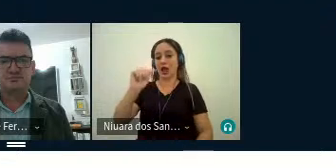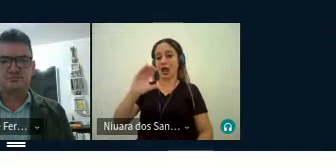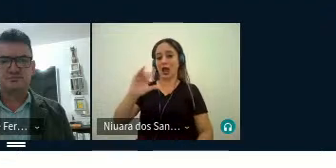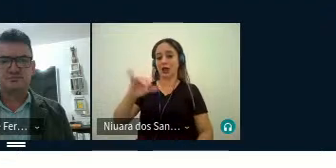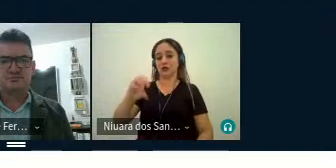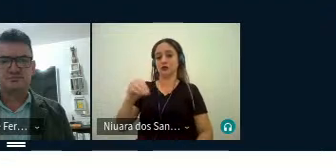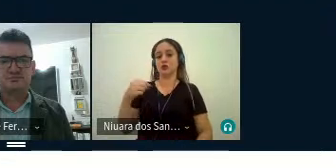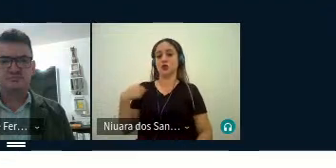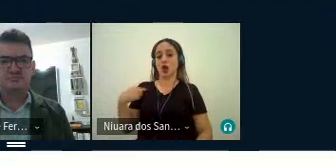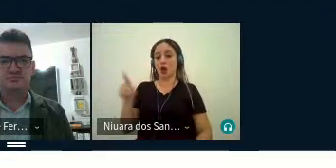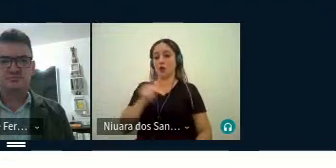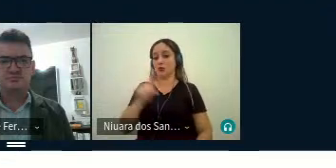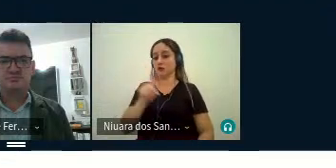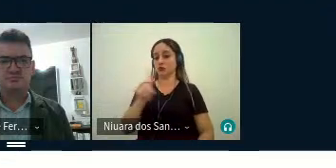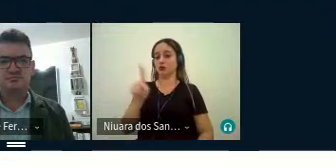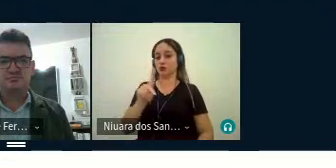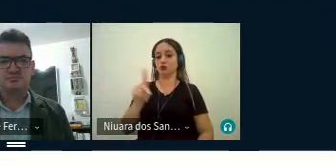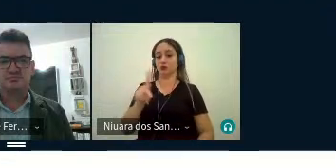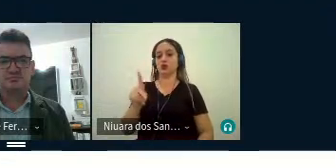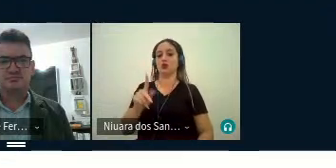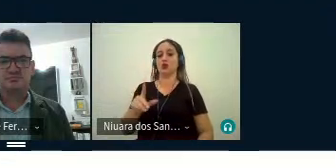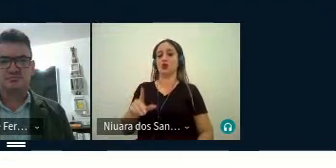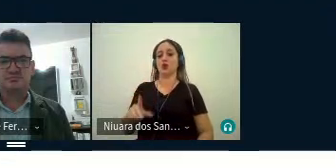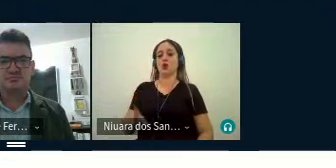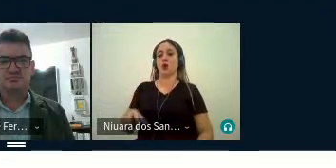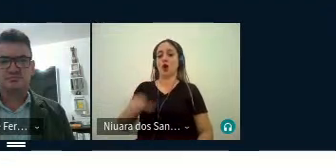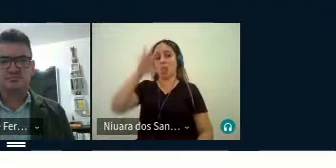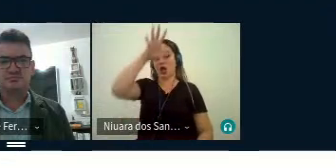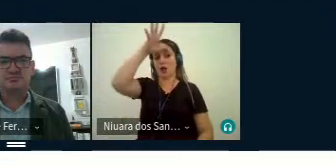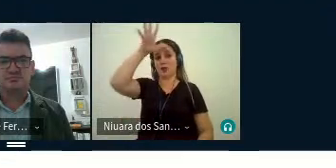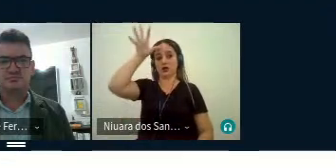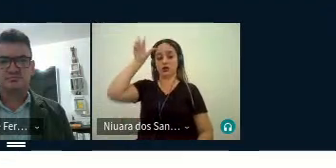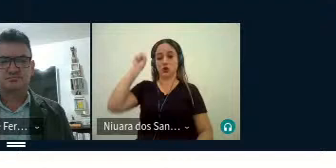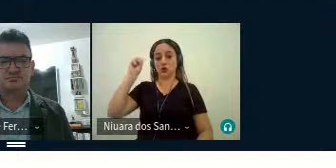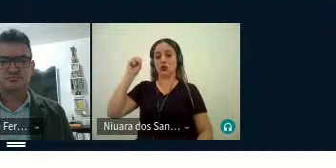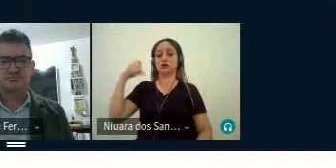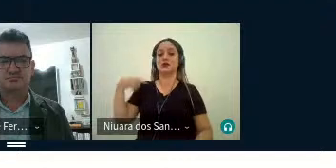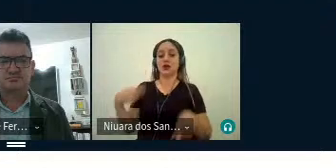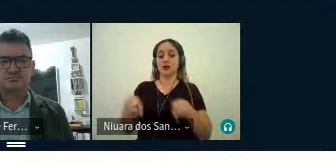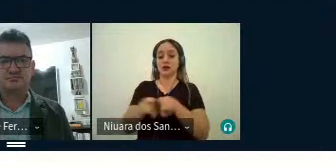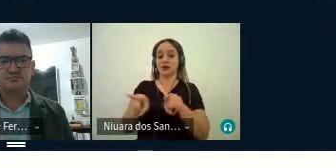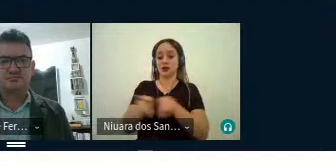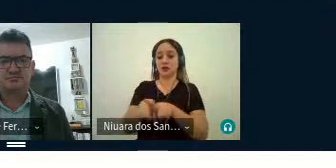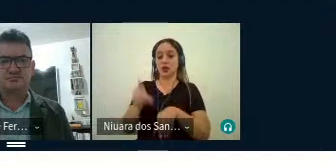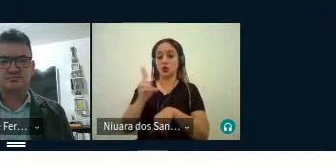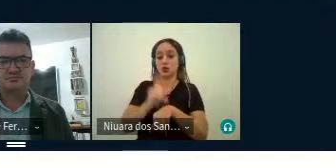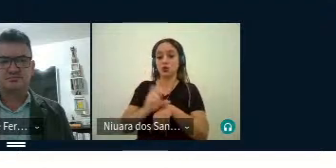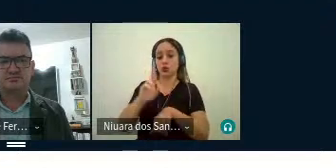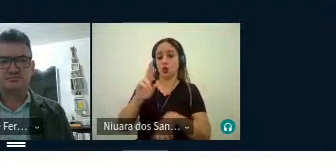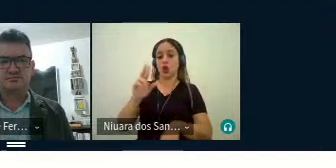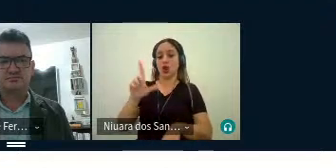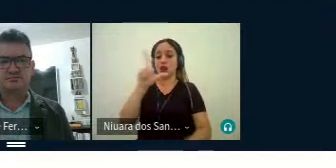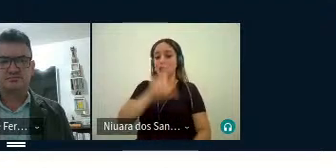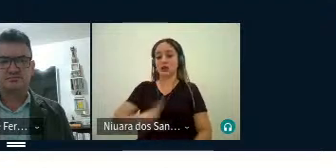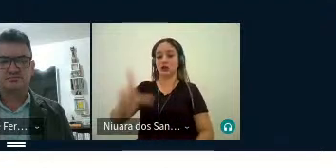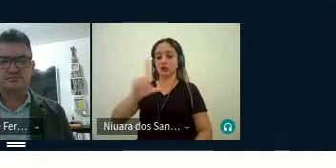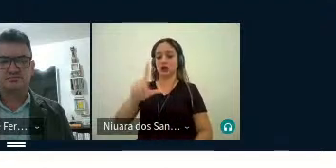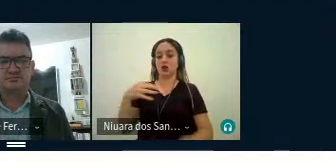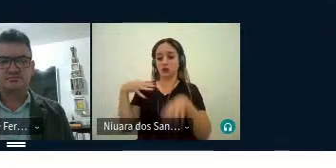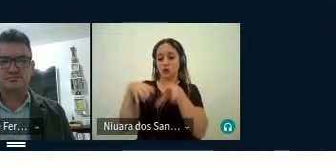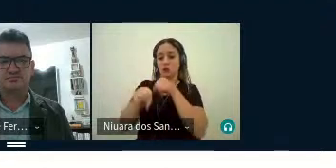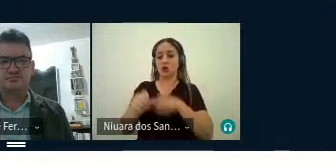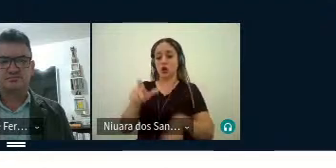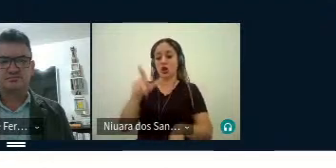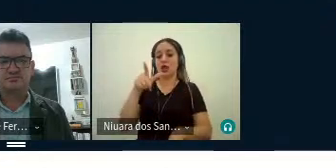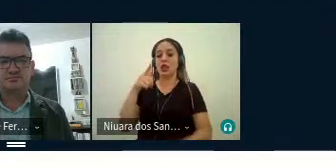É professor da Universidade do Amazonas, da UFAM, e doutor em literatura pela UNB. Possui graduação em língua e literatura